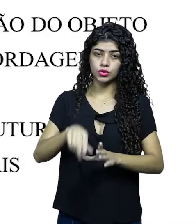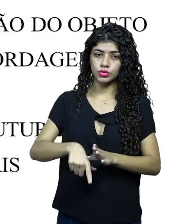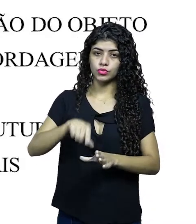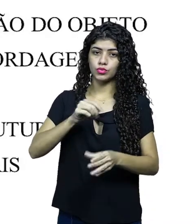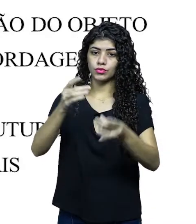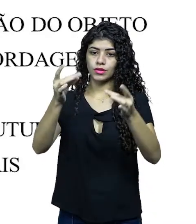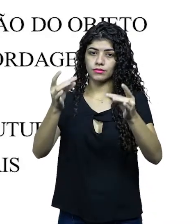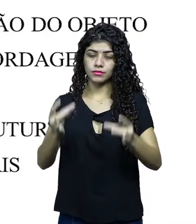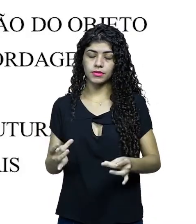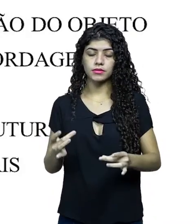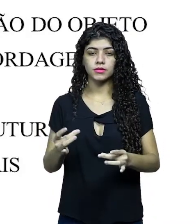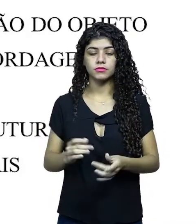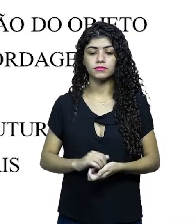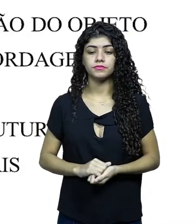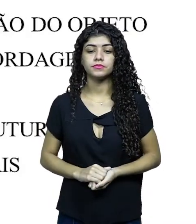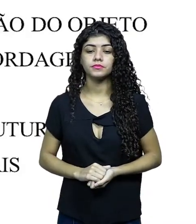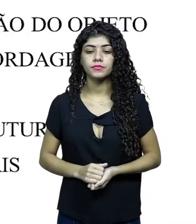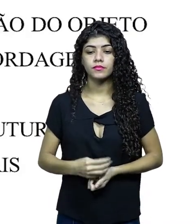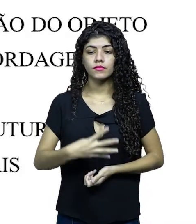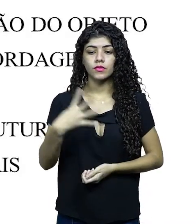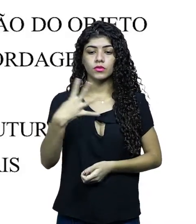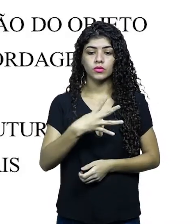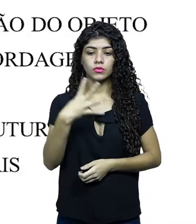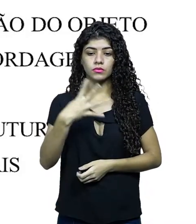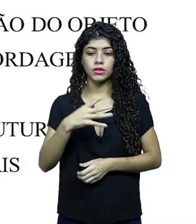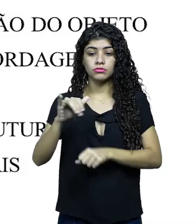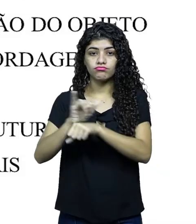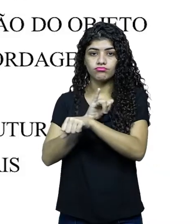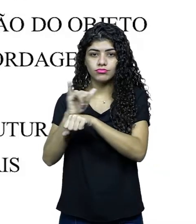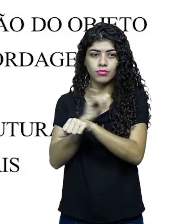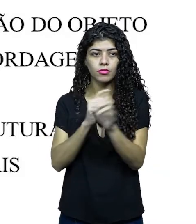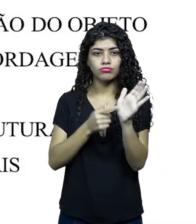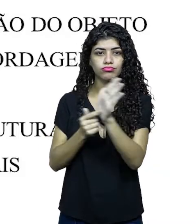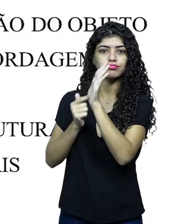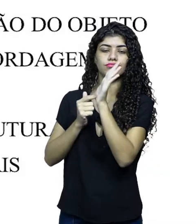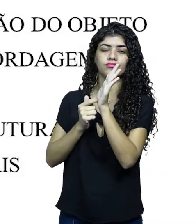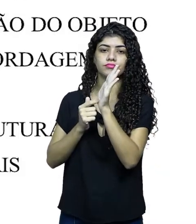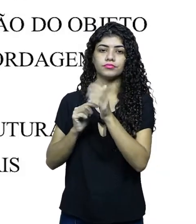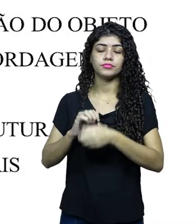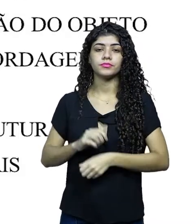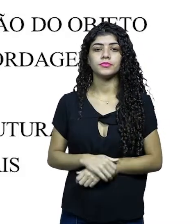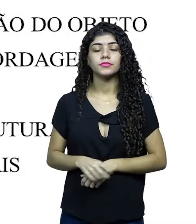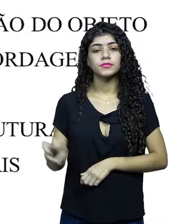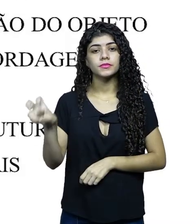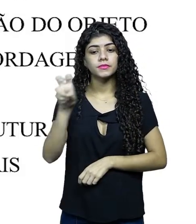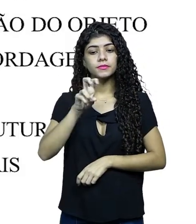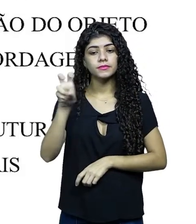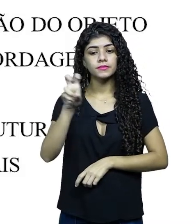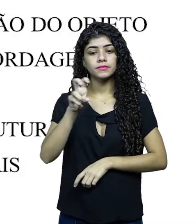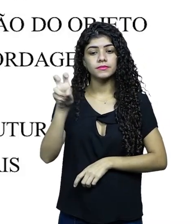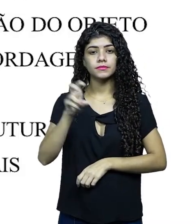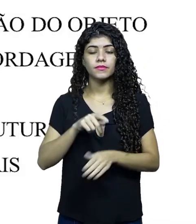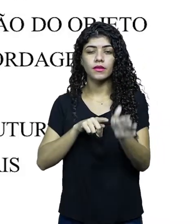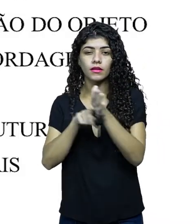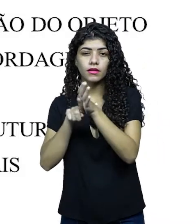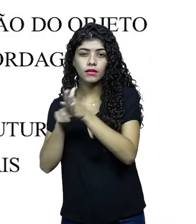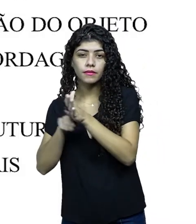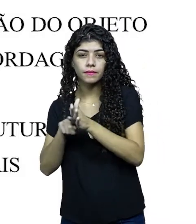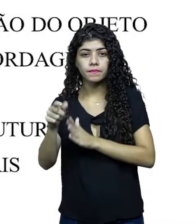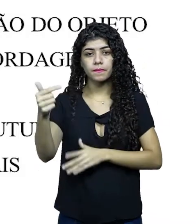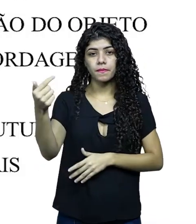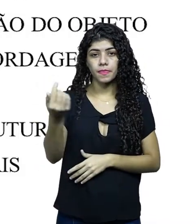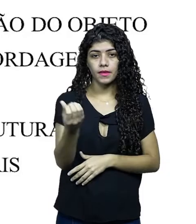eleição e descrição do objeto. Quatro, estratégia de abordagem. Cinco,